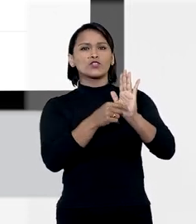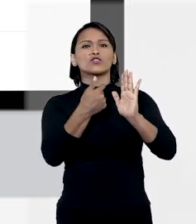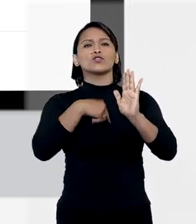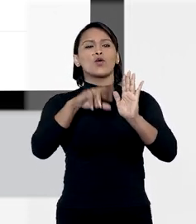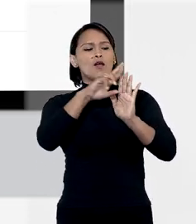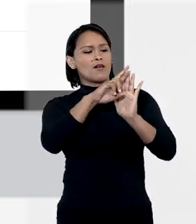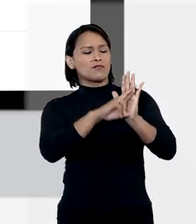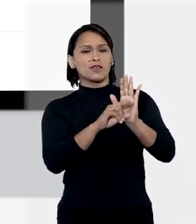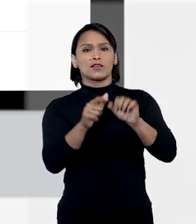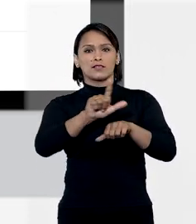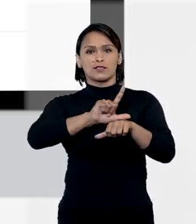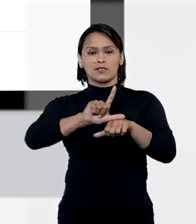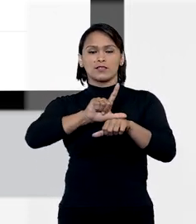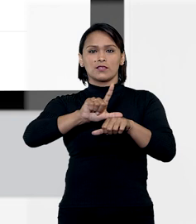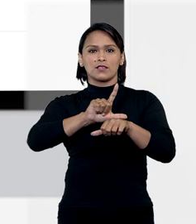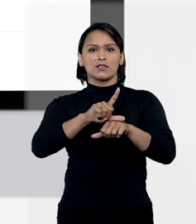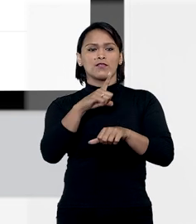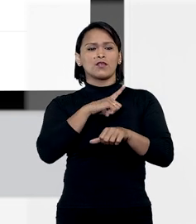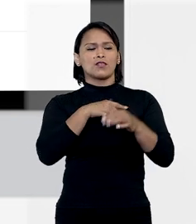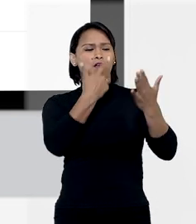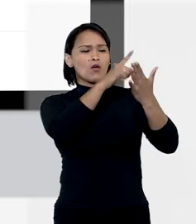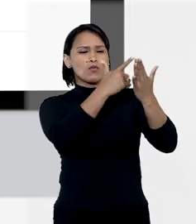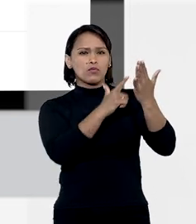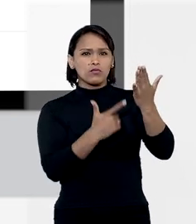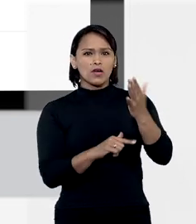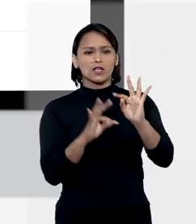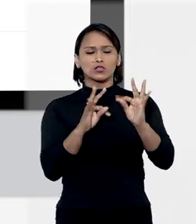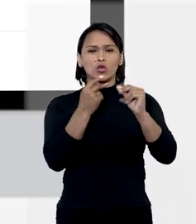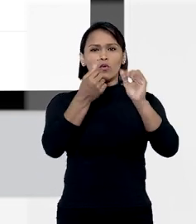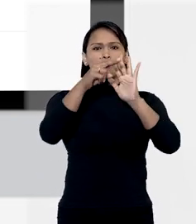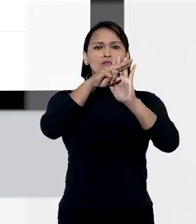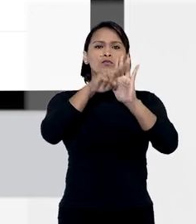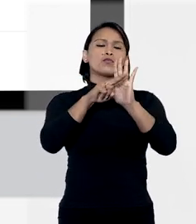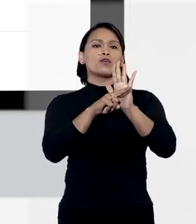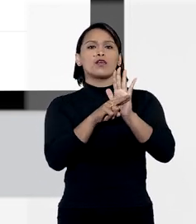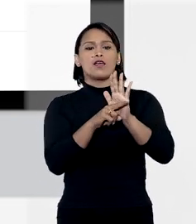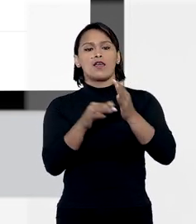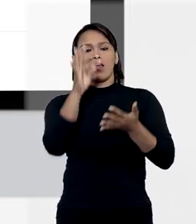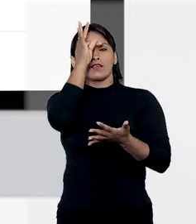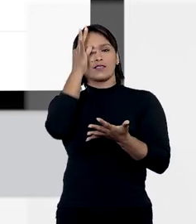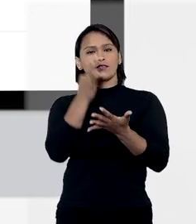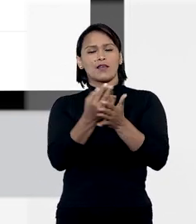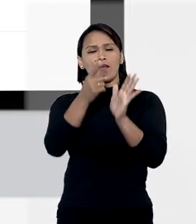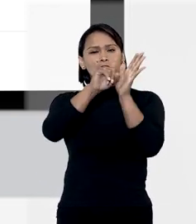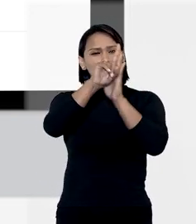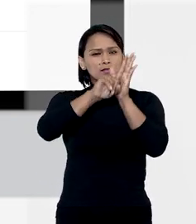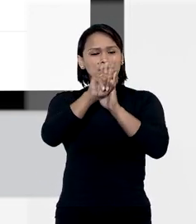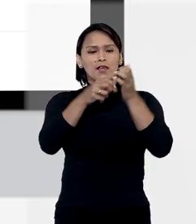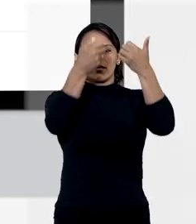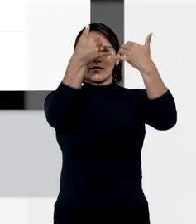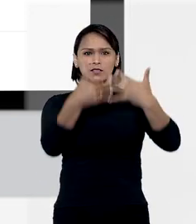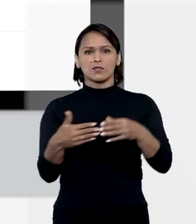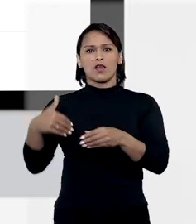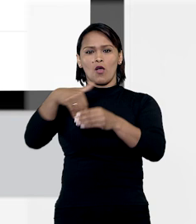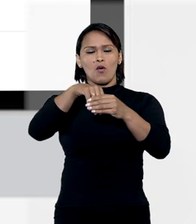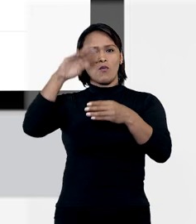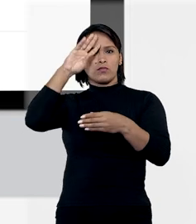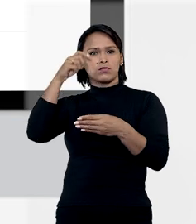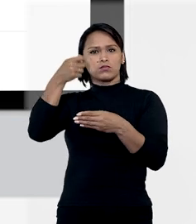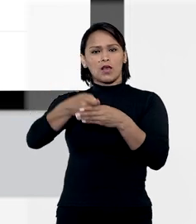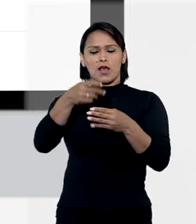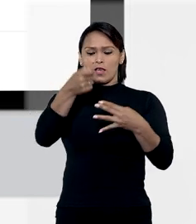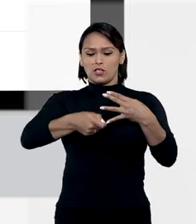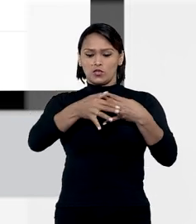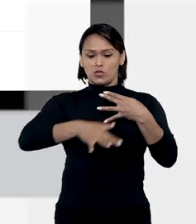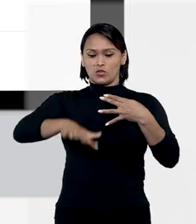campo Referência Legislativa, temos uma lista dos atos normativos referentes às teses apreciadas e os fundamentos do acórdão. Em